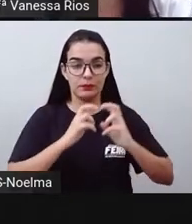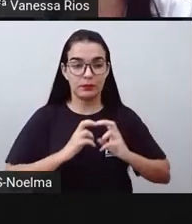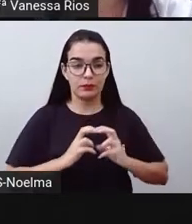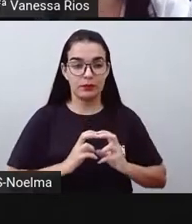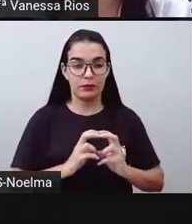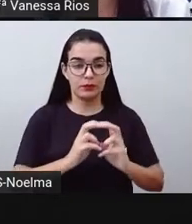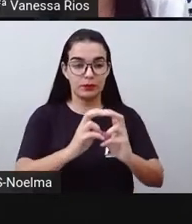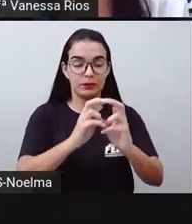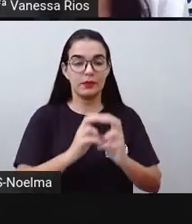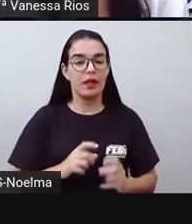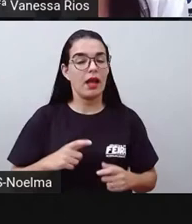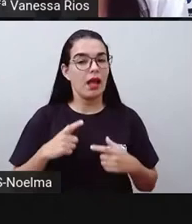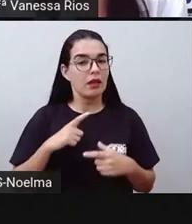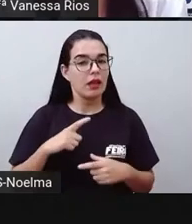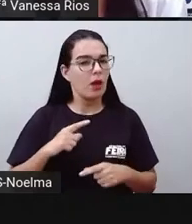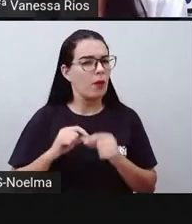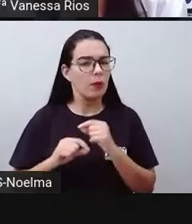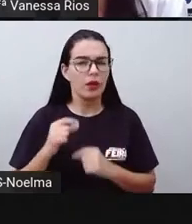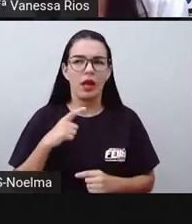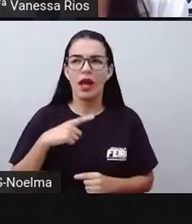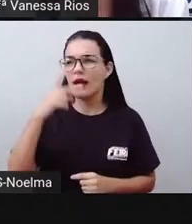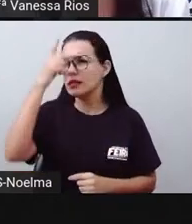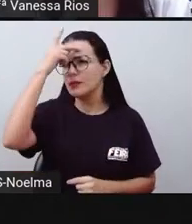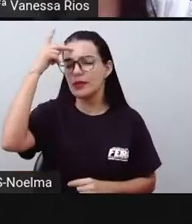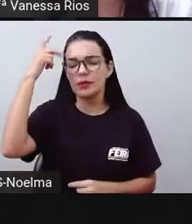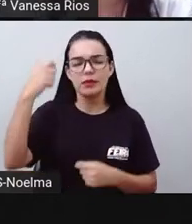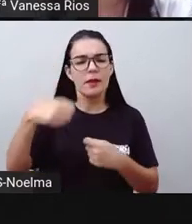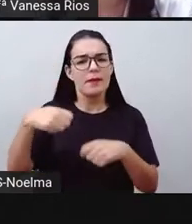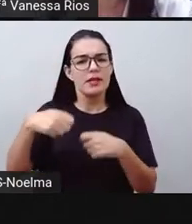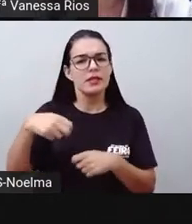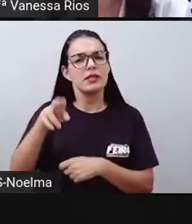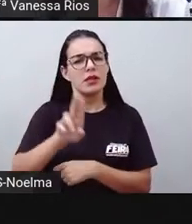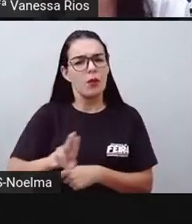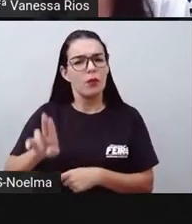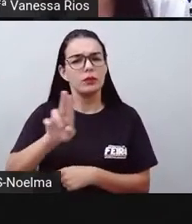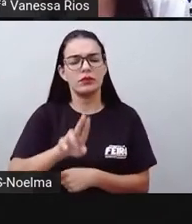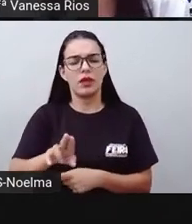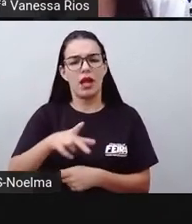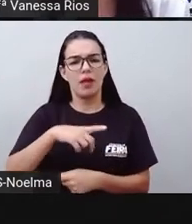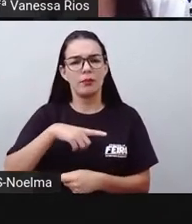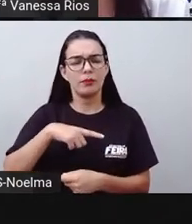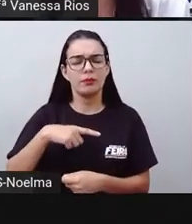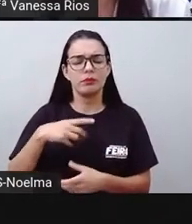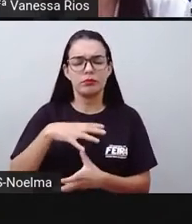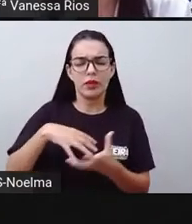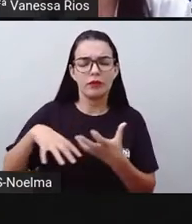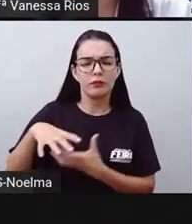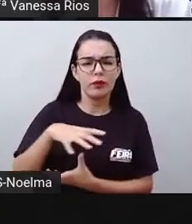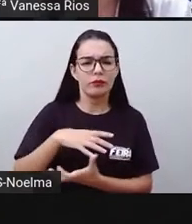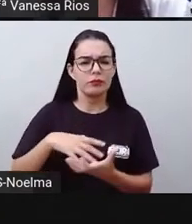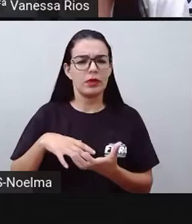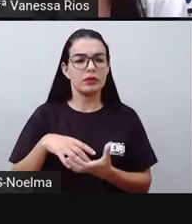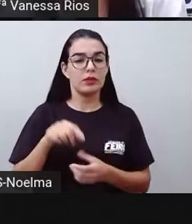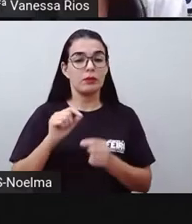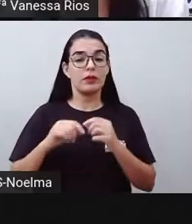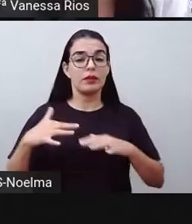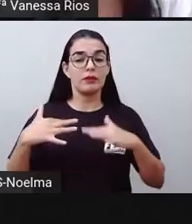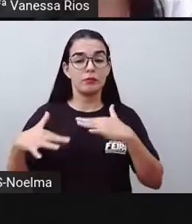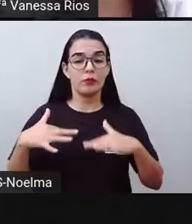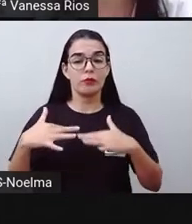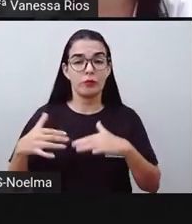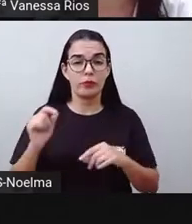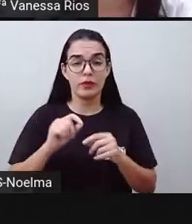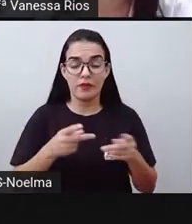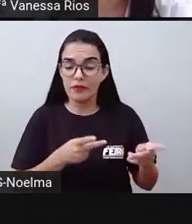seu dia a dia, diante das atividades de trabalho, de estudo, diante até da própria movimentação pra